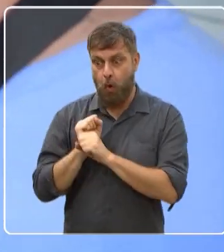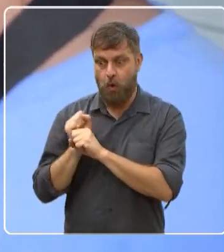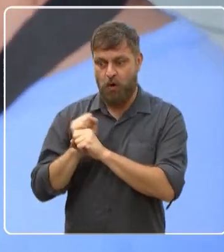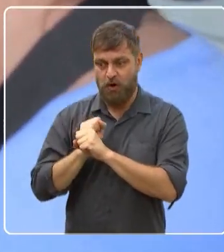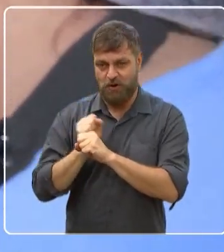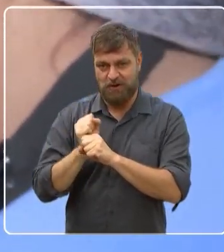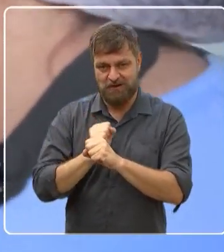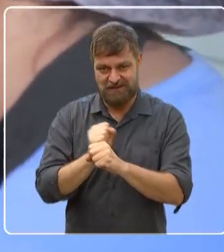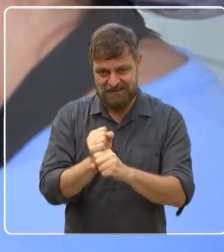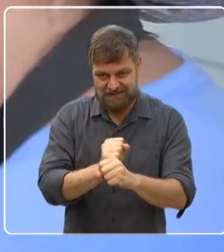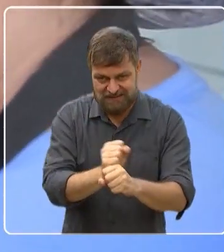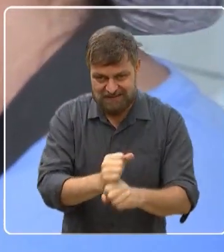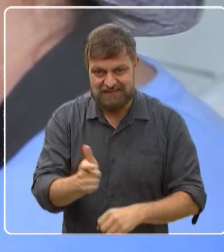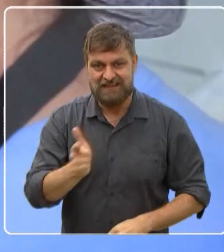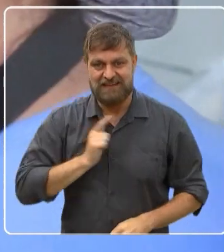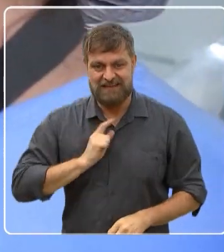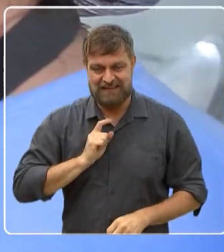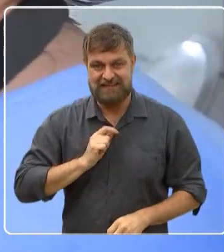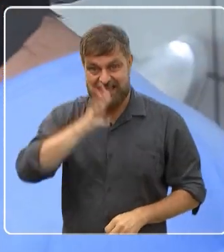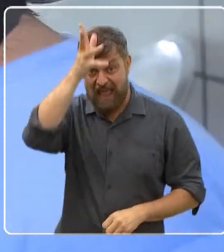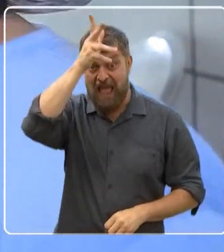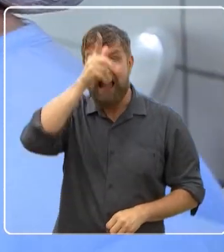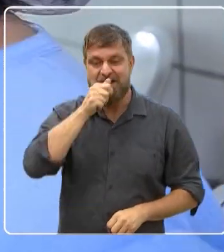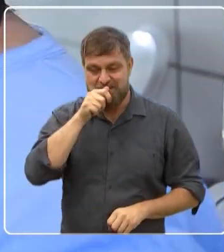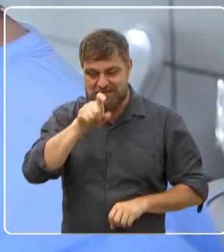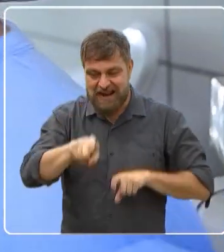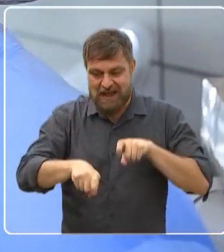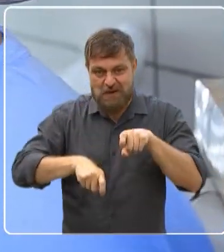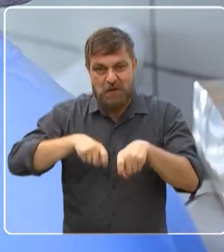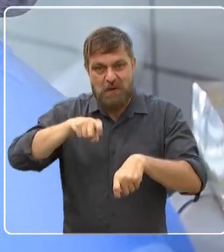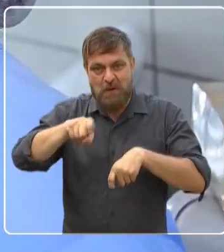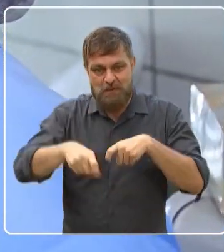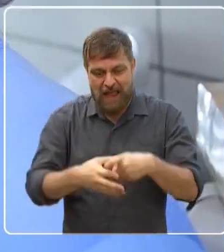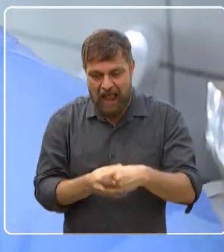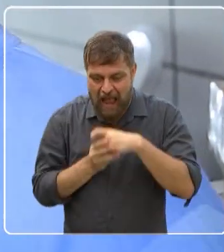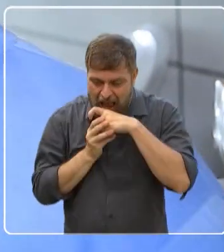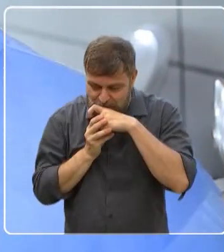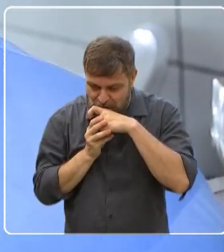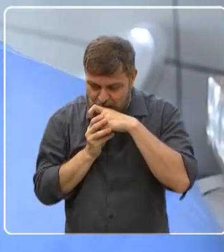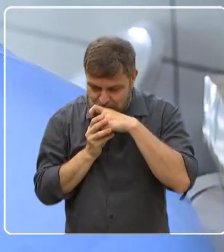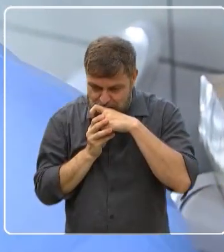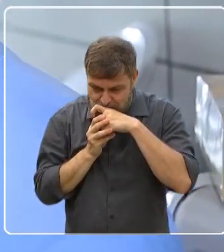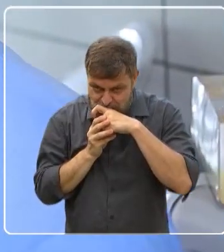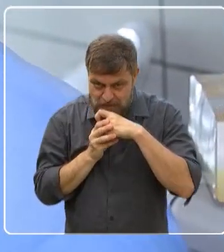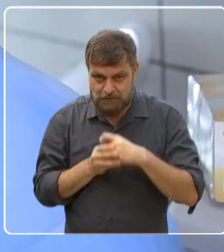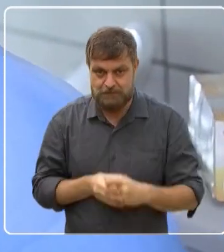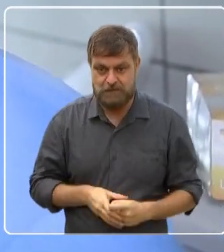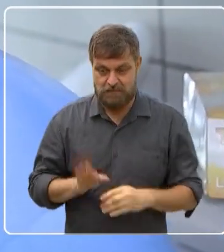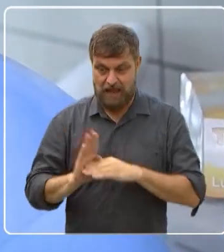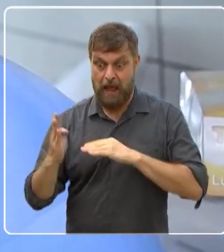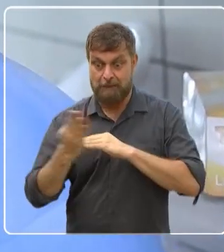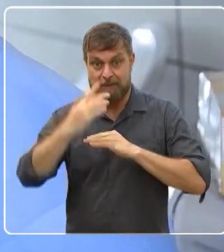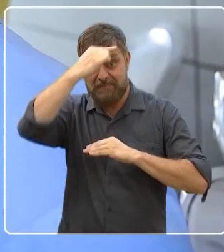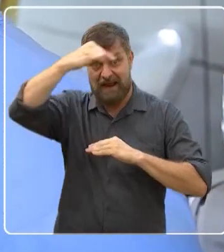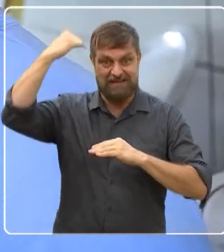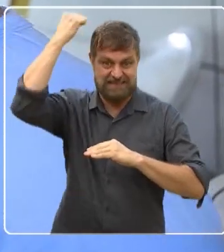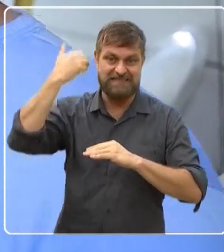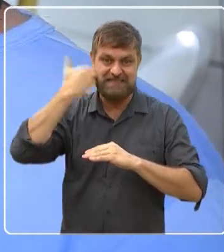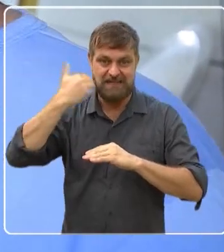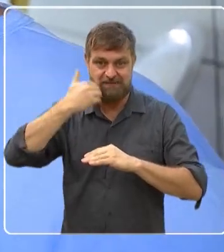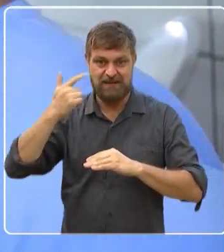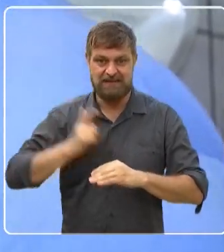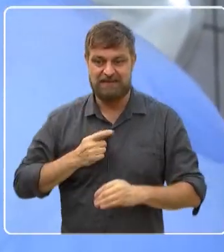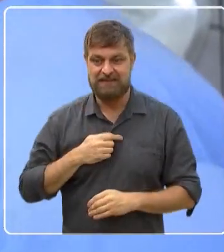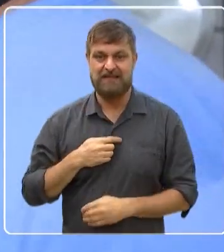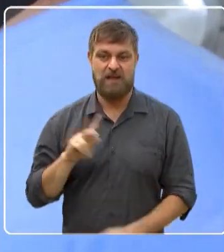que a gente tá com esse pé de frango, famoso pé de frango. Que não só na região aqui do Parque Santa Bárbara, mas